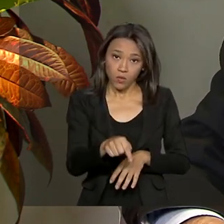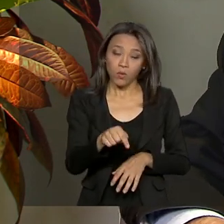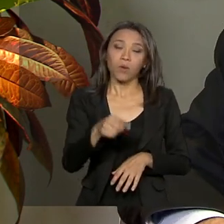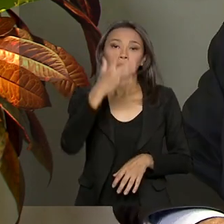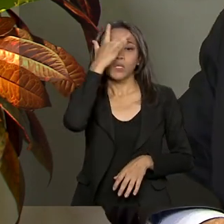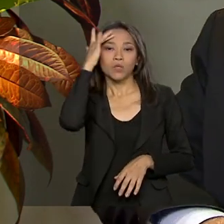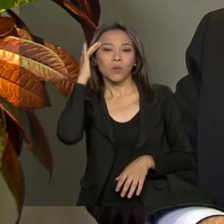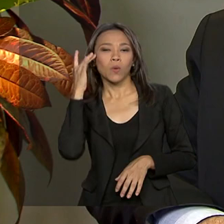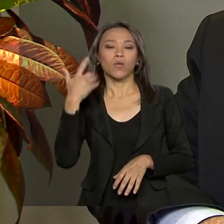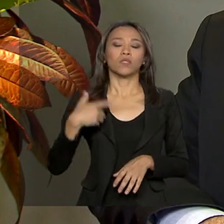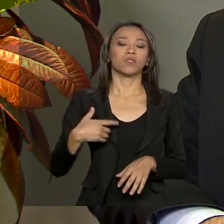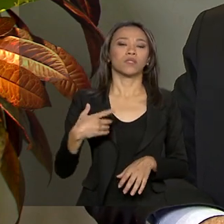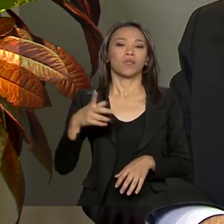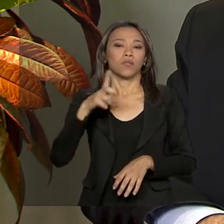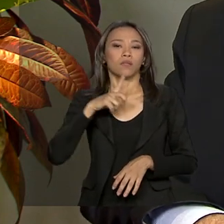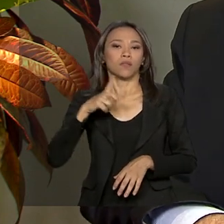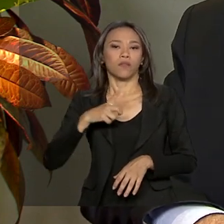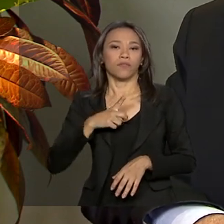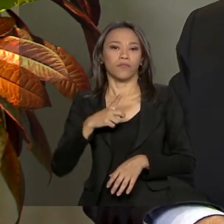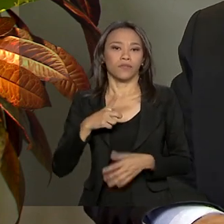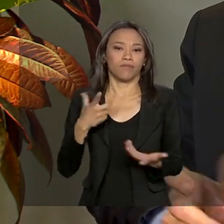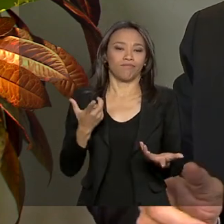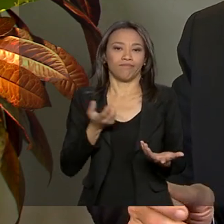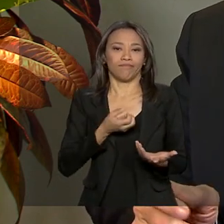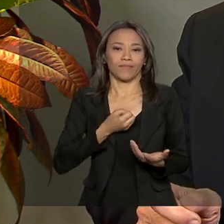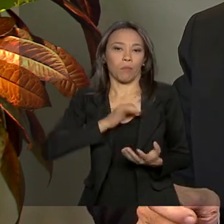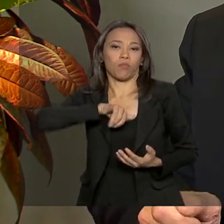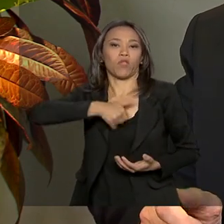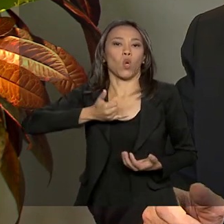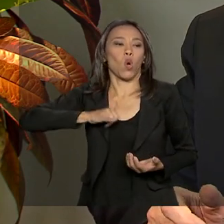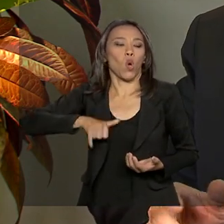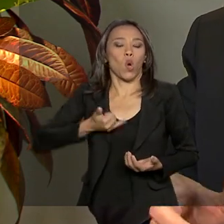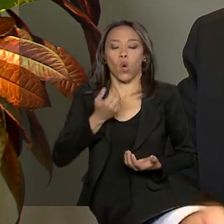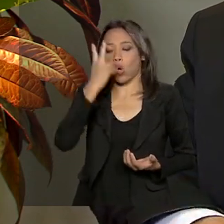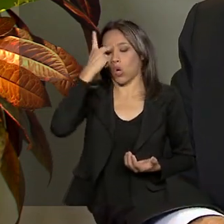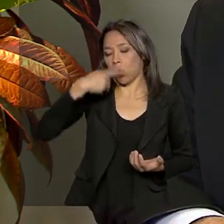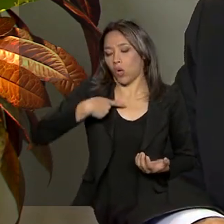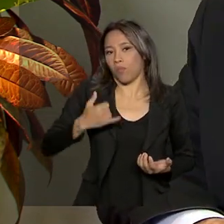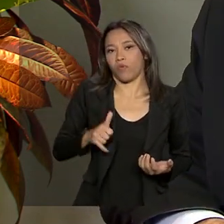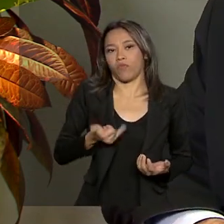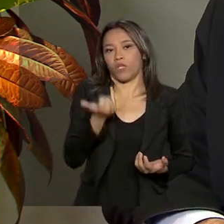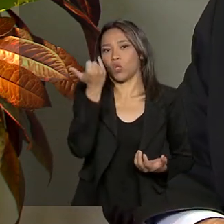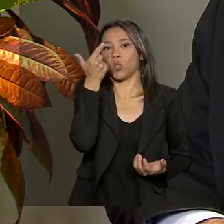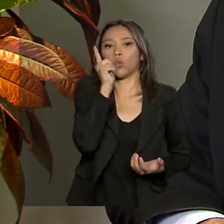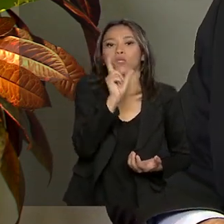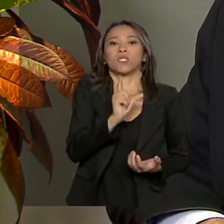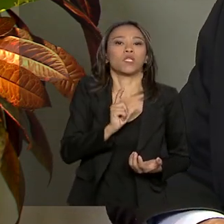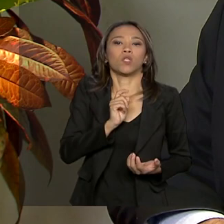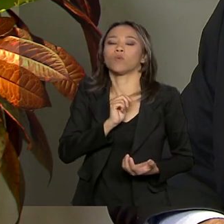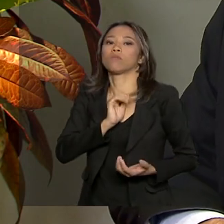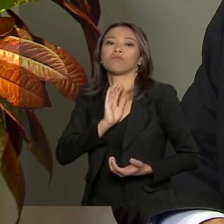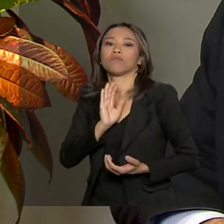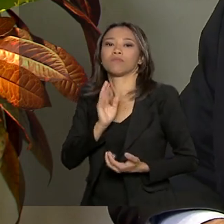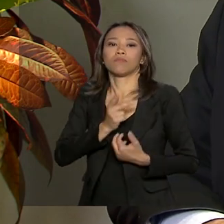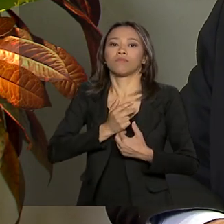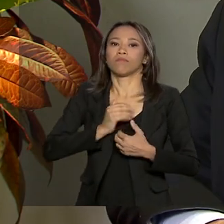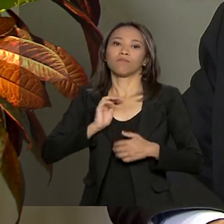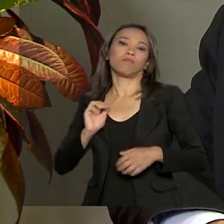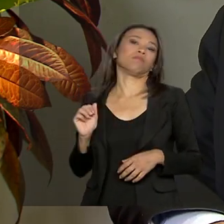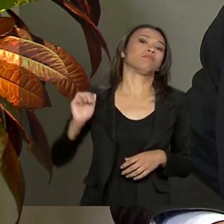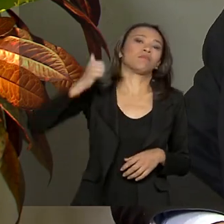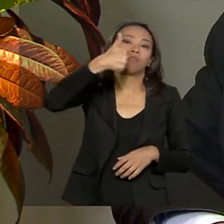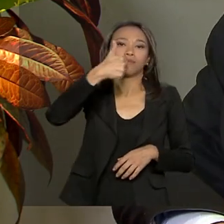privilegiada por uma série de fatores, e não é privilegiada só financeiramente, mas conseguiu chegar no topo da cadeia